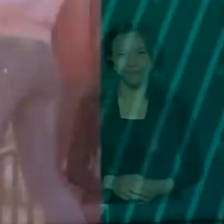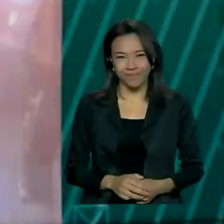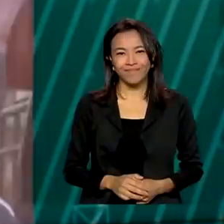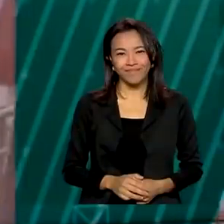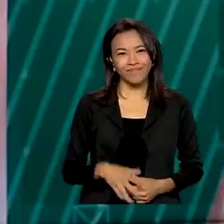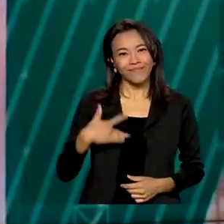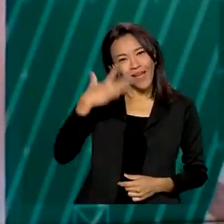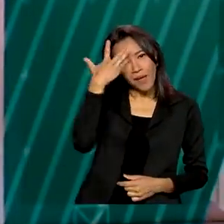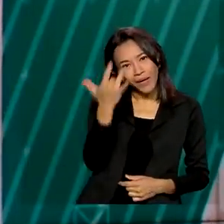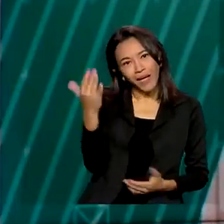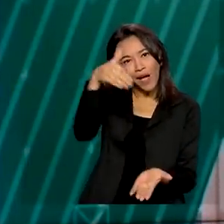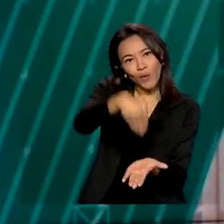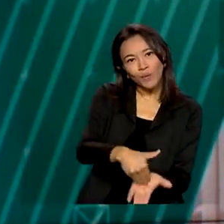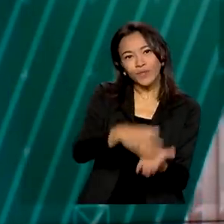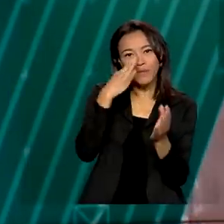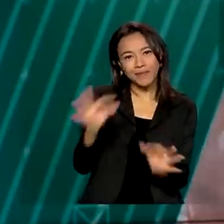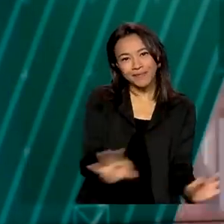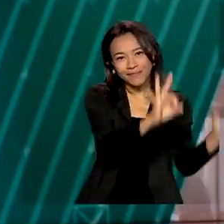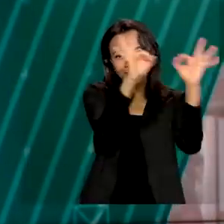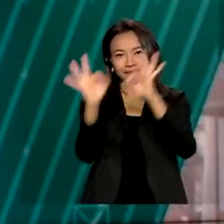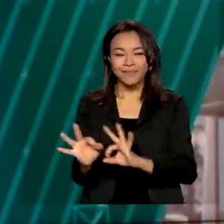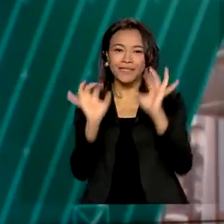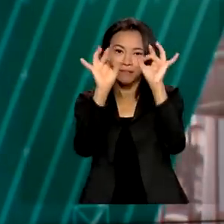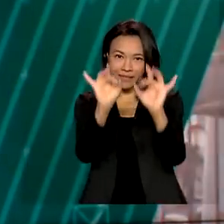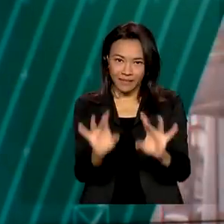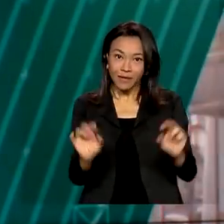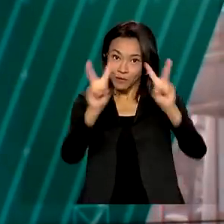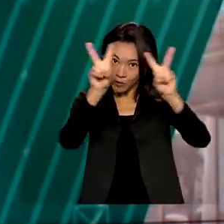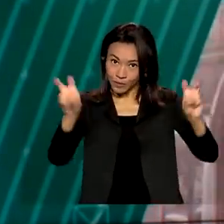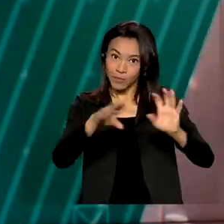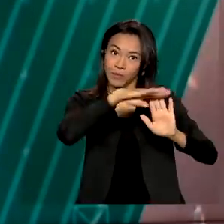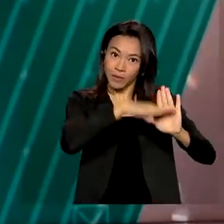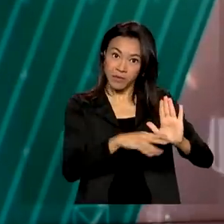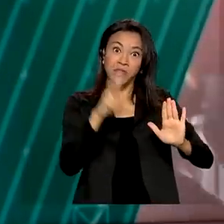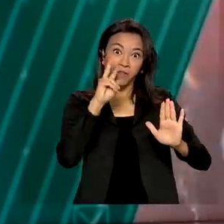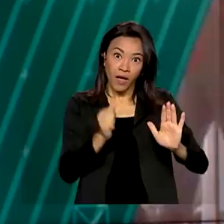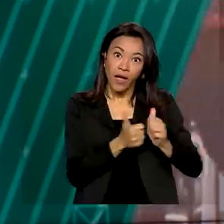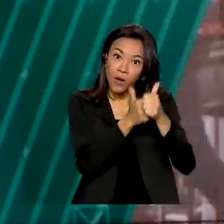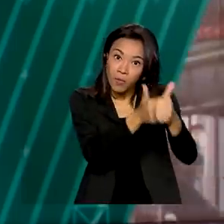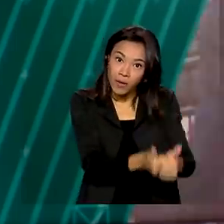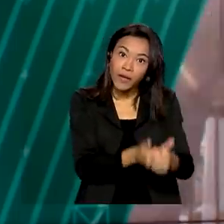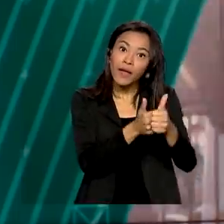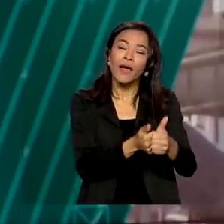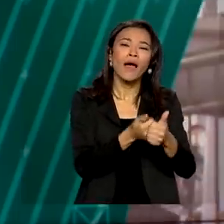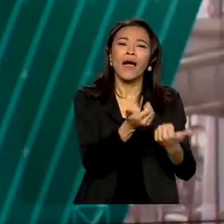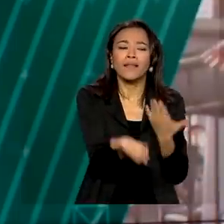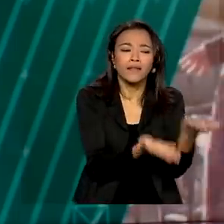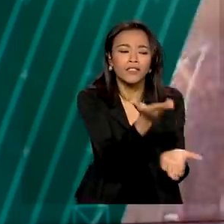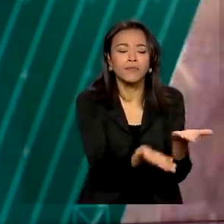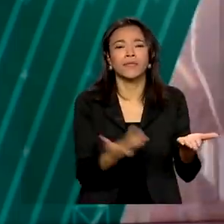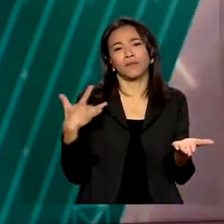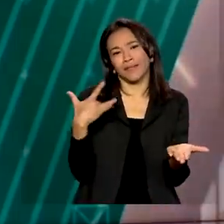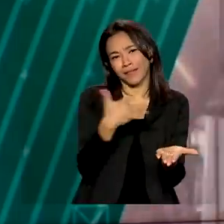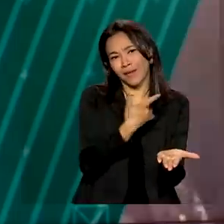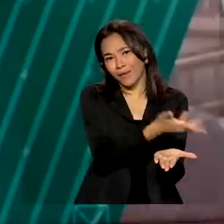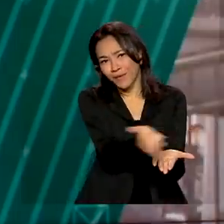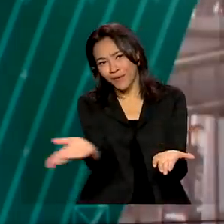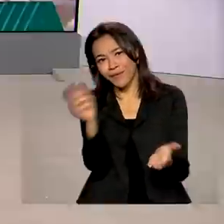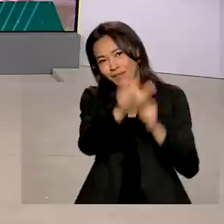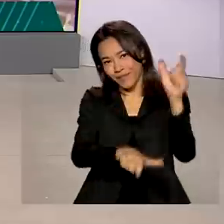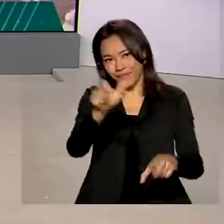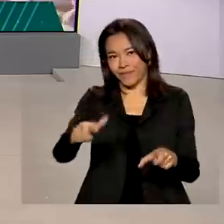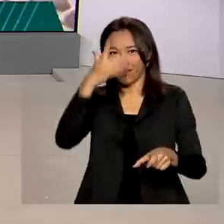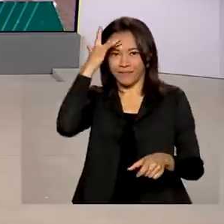E amanhã, na última reportagem especial sobre o Calha Norte, você vai acompanhar as ações do programa no atendimento de saúde à população amazônica.